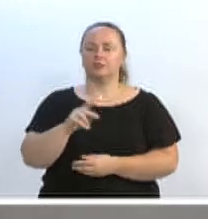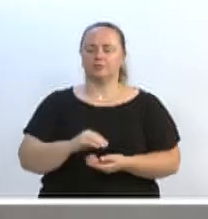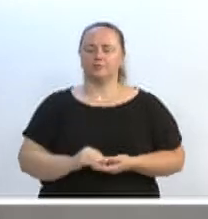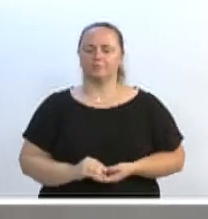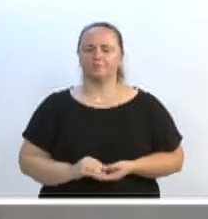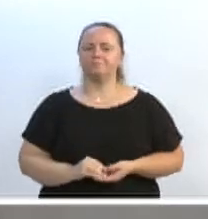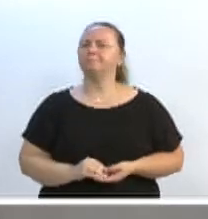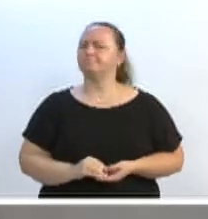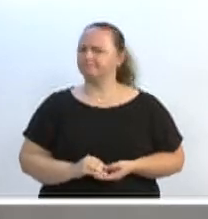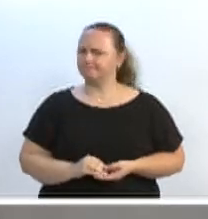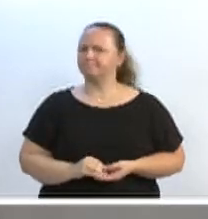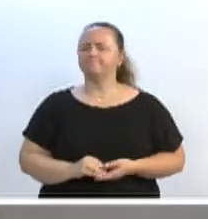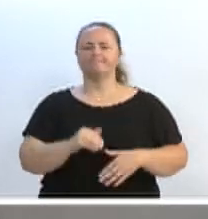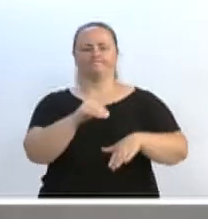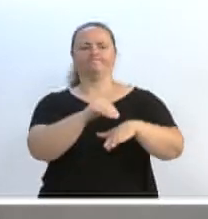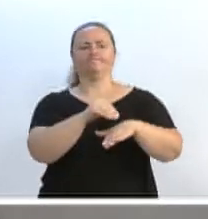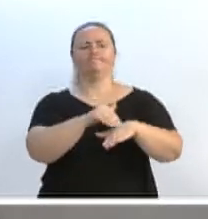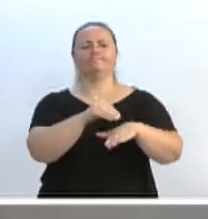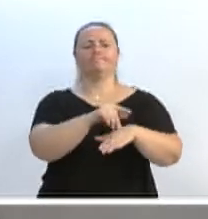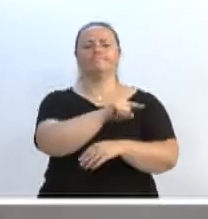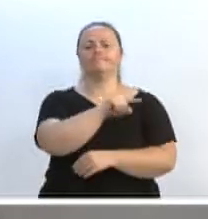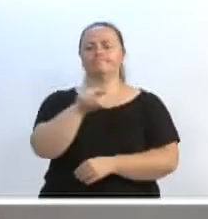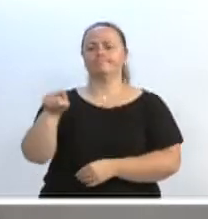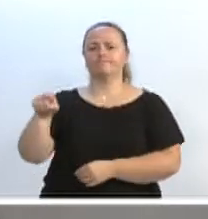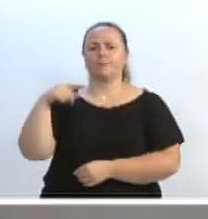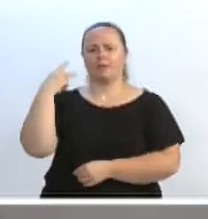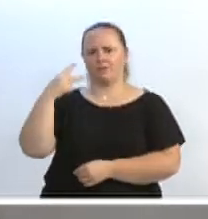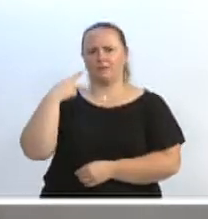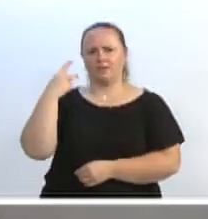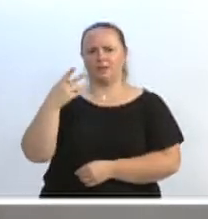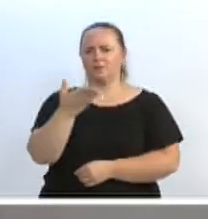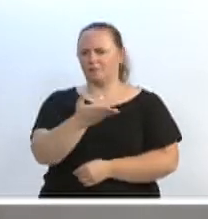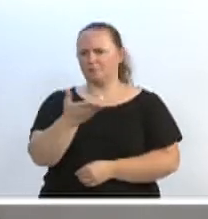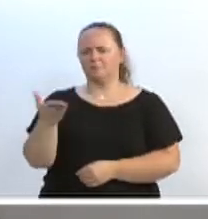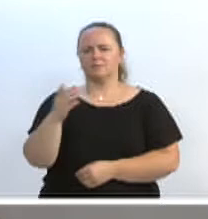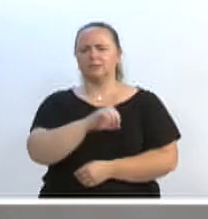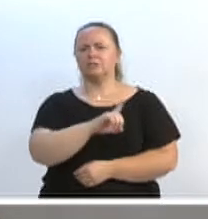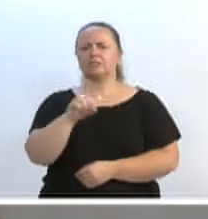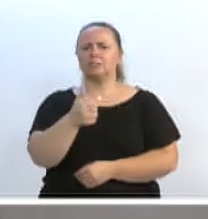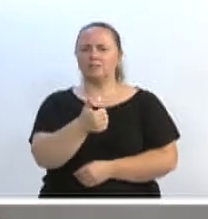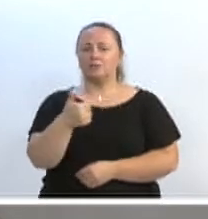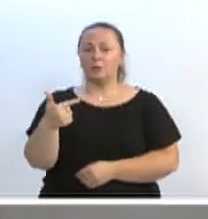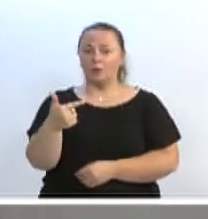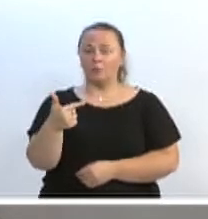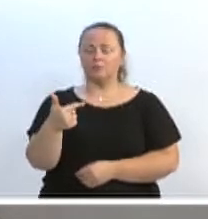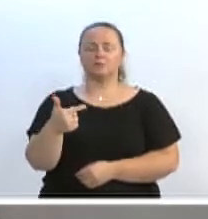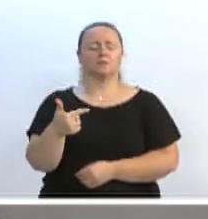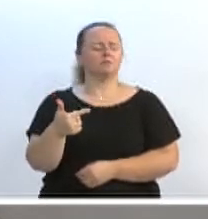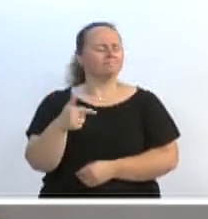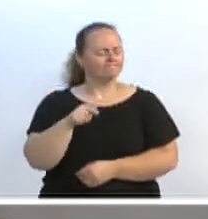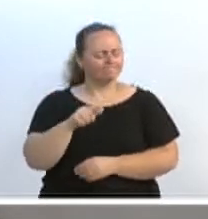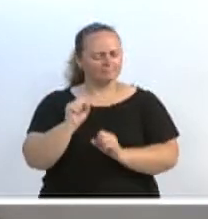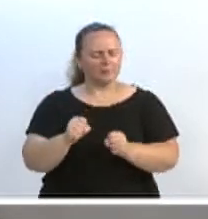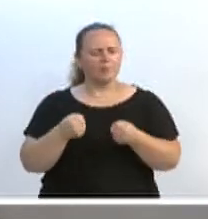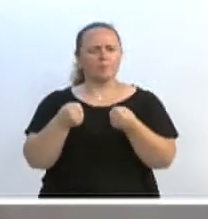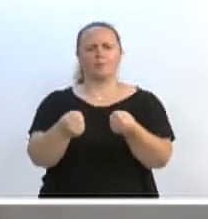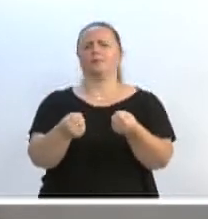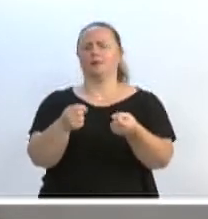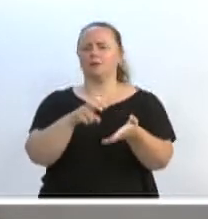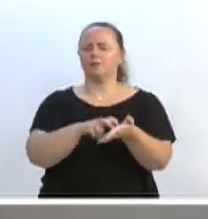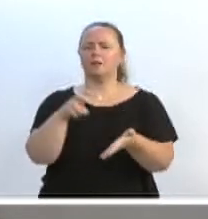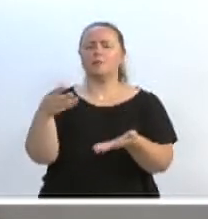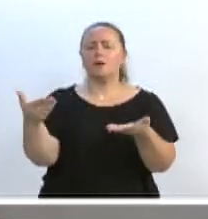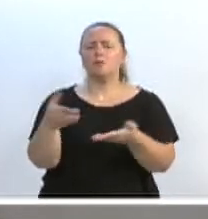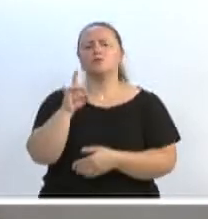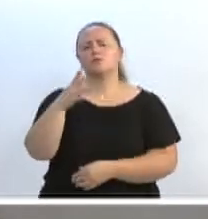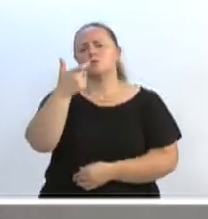Eu quero chamar a atenção dos senhores vereadores. Faço de tudo para estar presente dia 12. Estive apenas só eu participando da reunião hoje de manhã. Eu